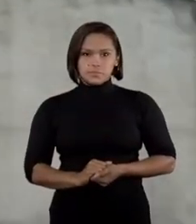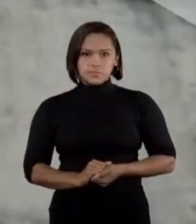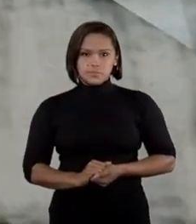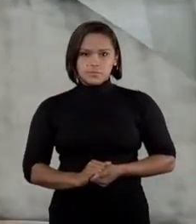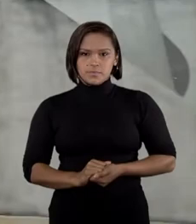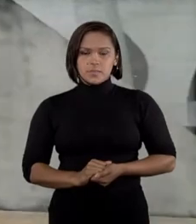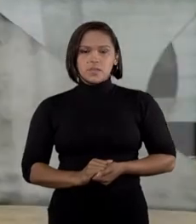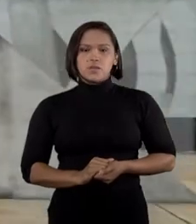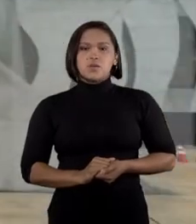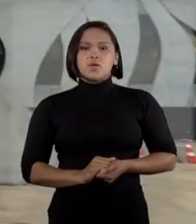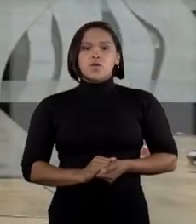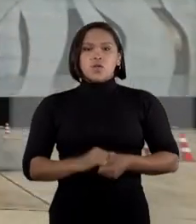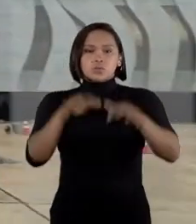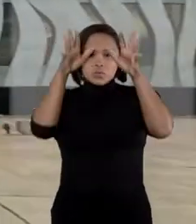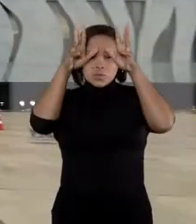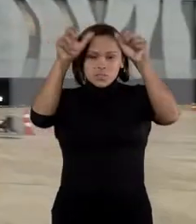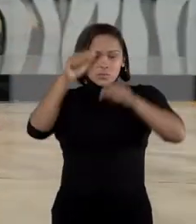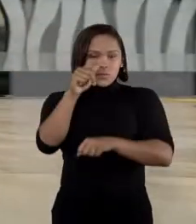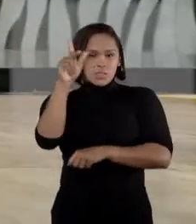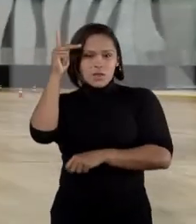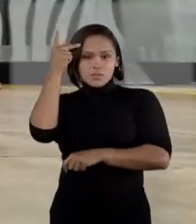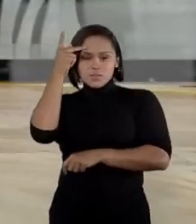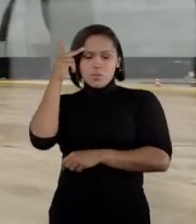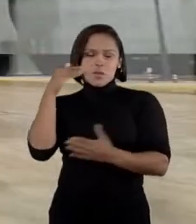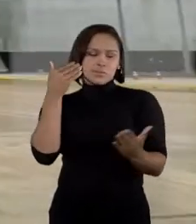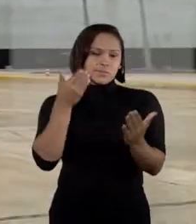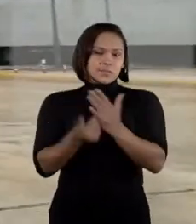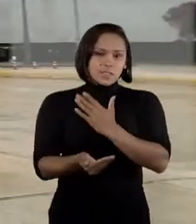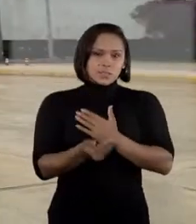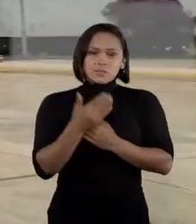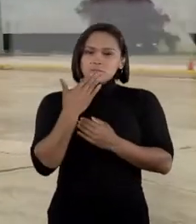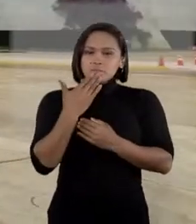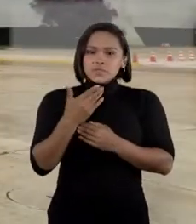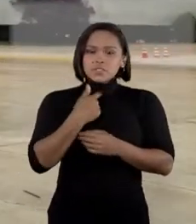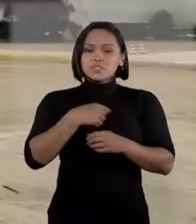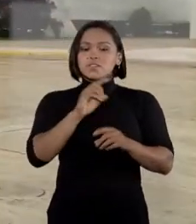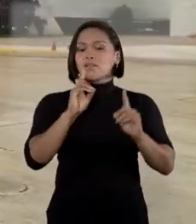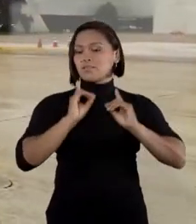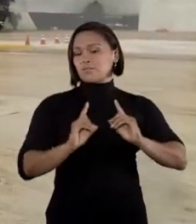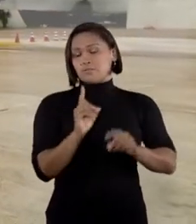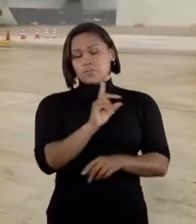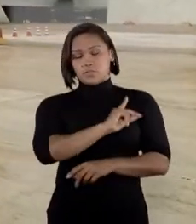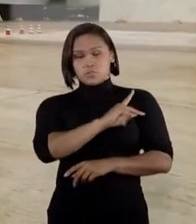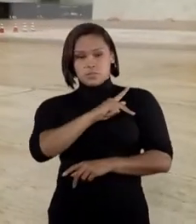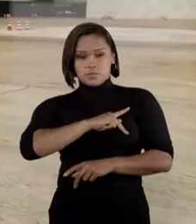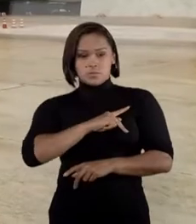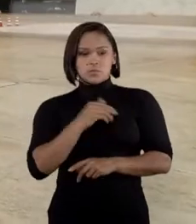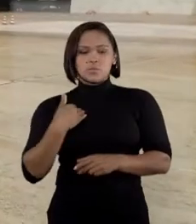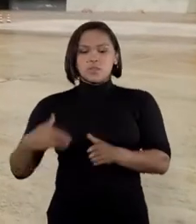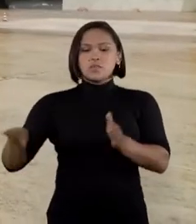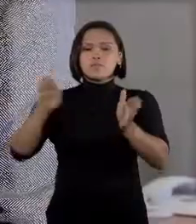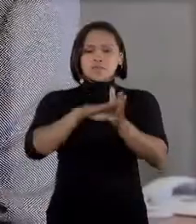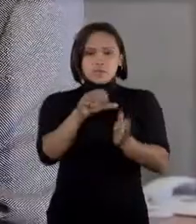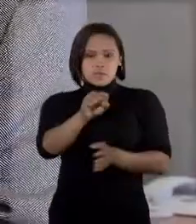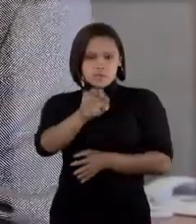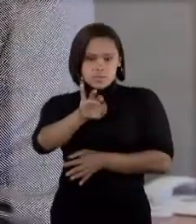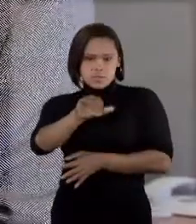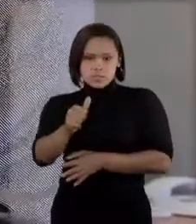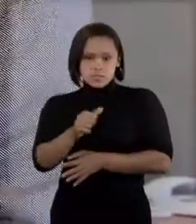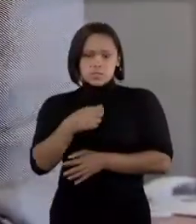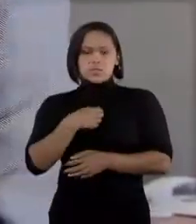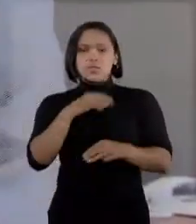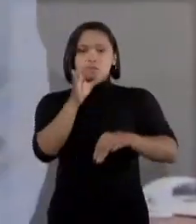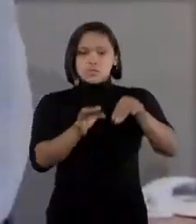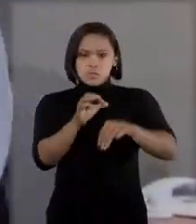O Tribunal de Justiça de São Paulo negou o pedido e a Defensoria Pública recorreu ao Superior Tribunal de Justiça. O